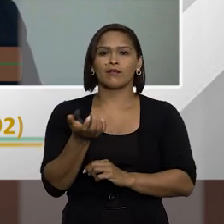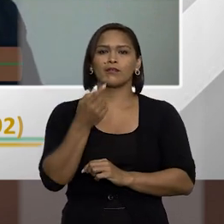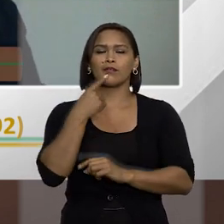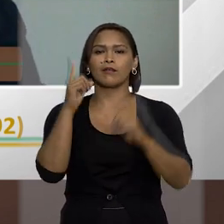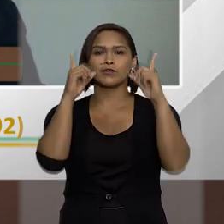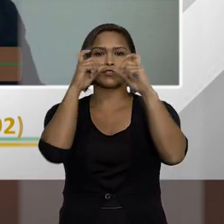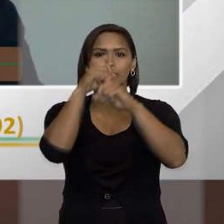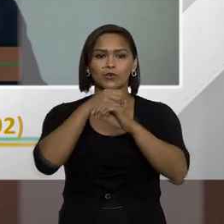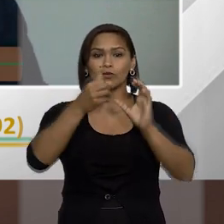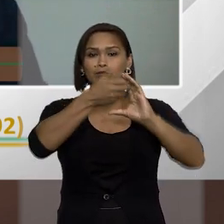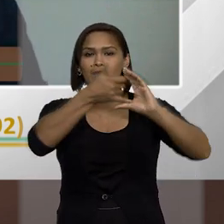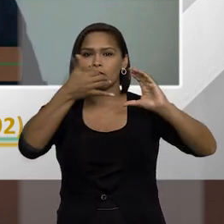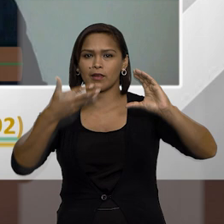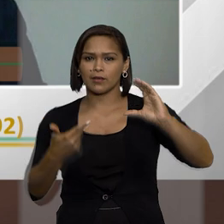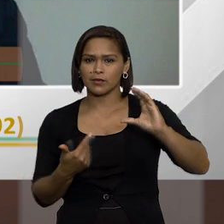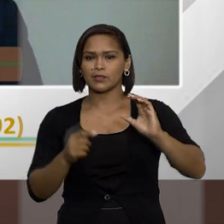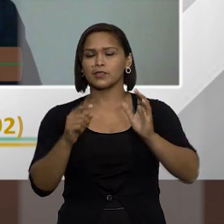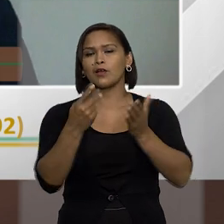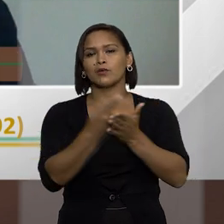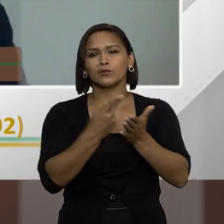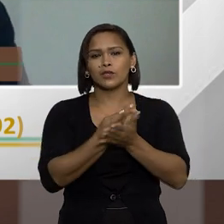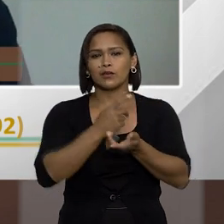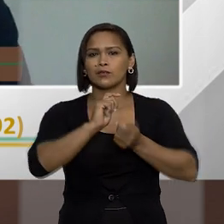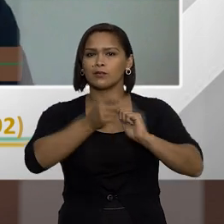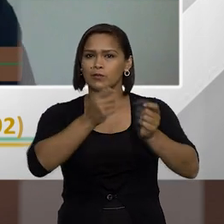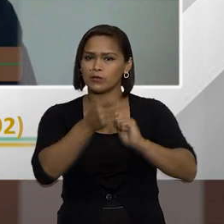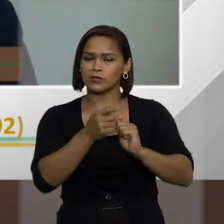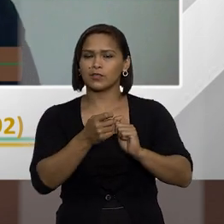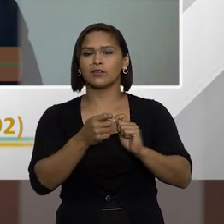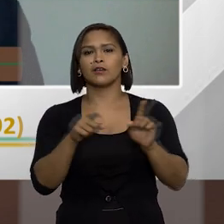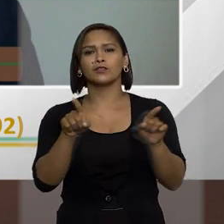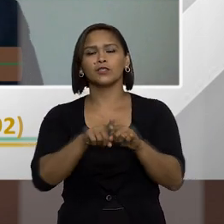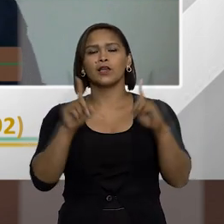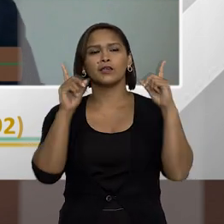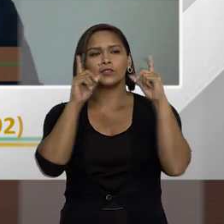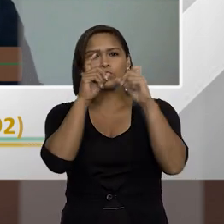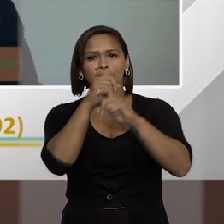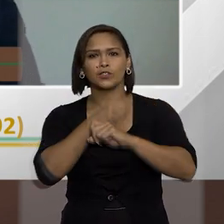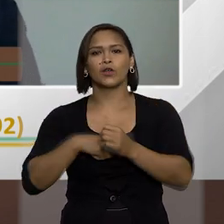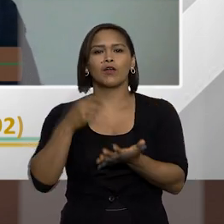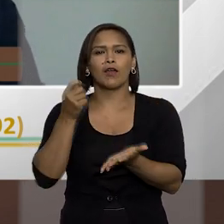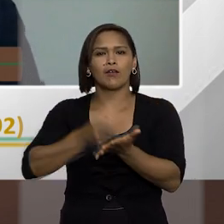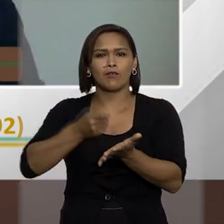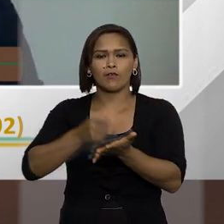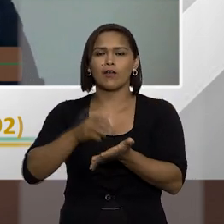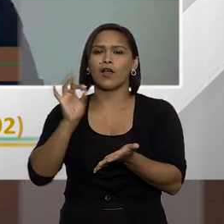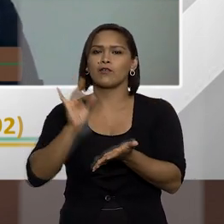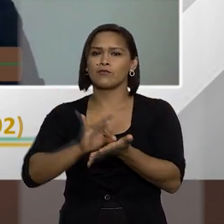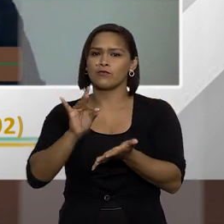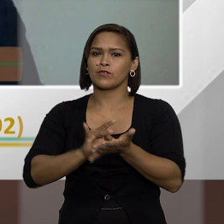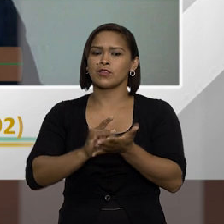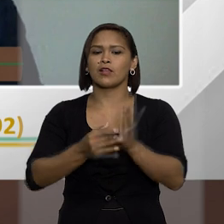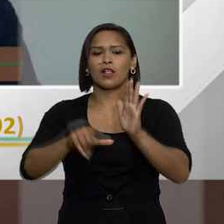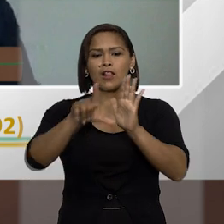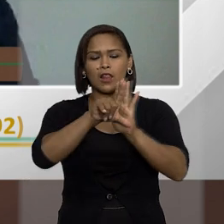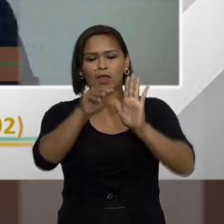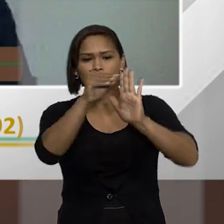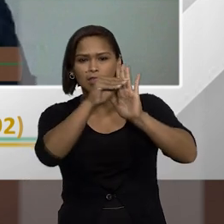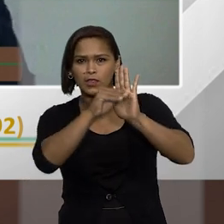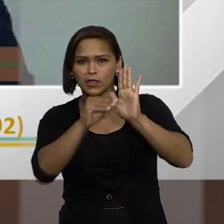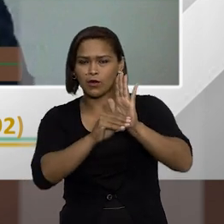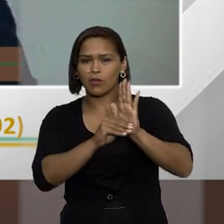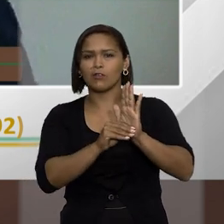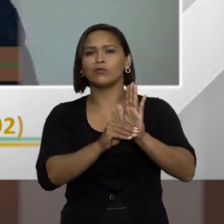dificultar essa caracterização dos atos de improbidade, busca dificultar a efetivação das sanções,